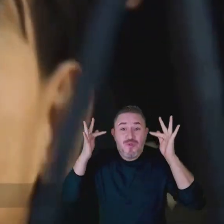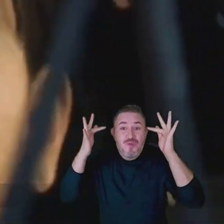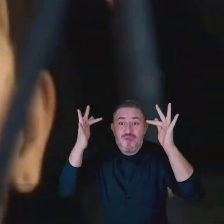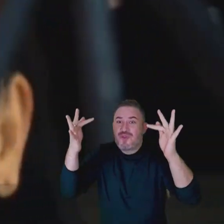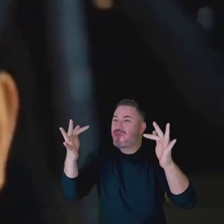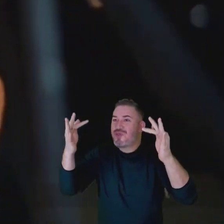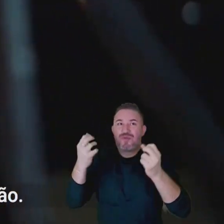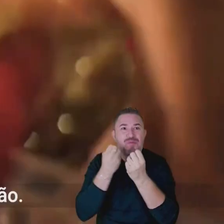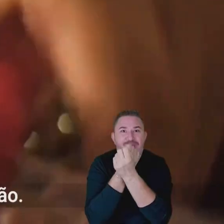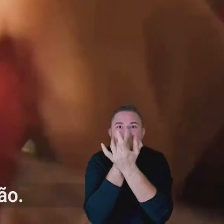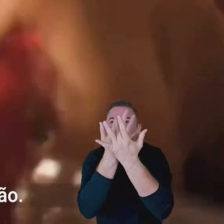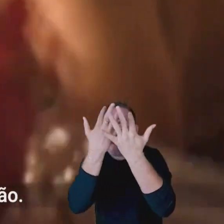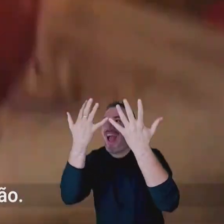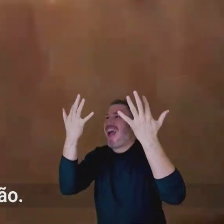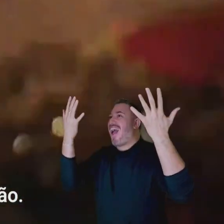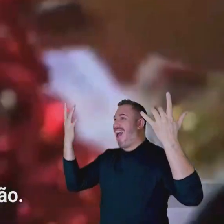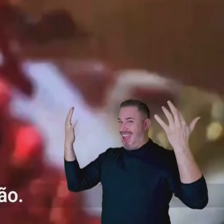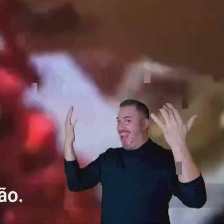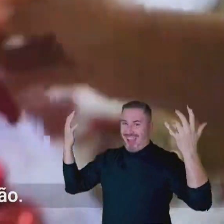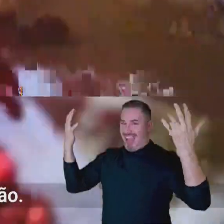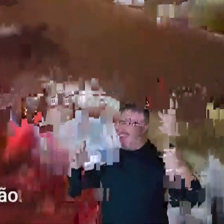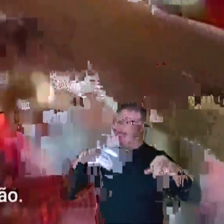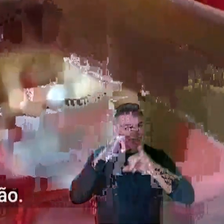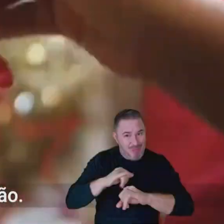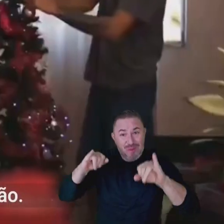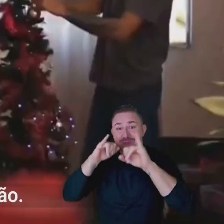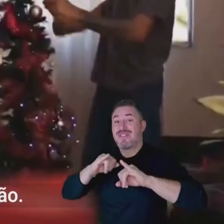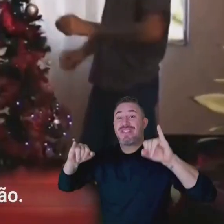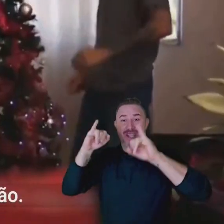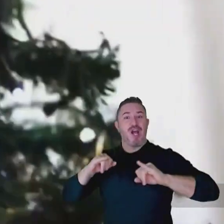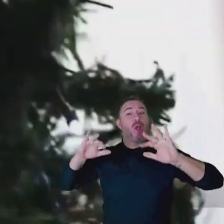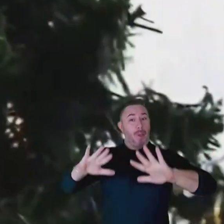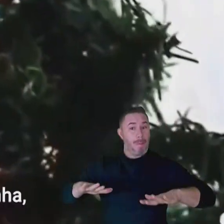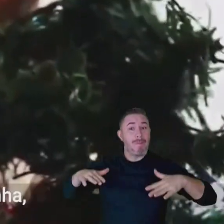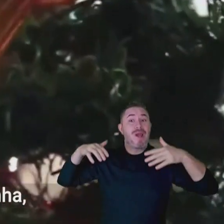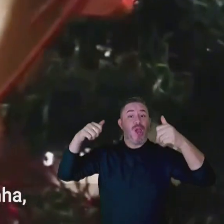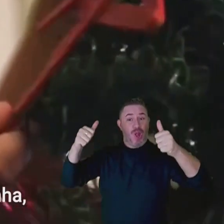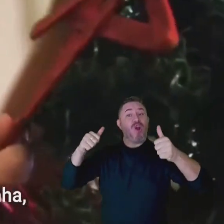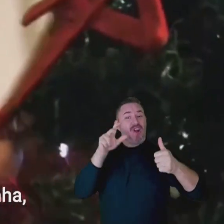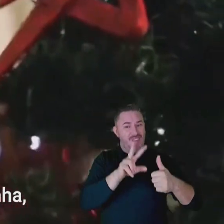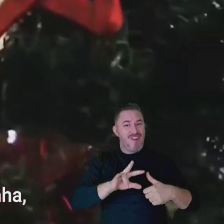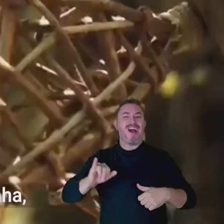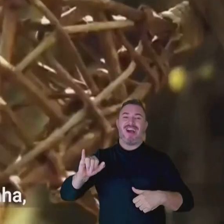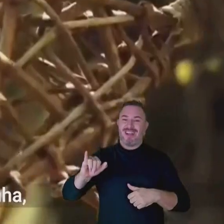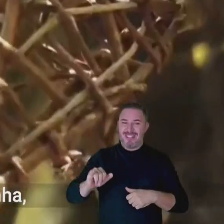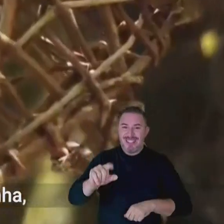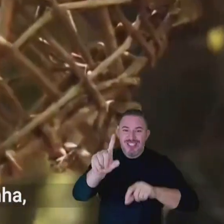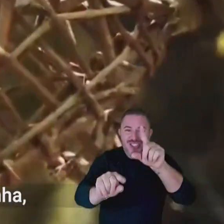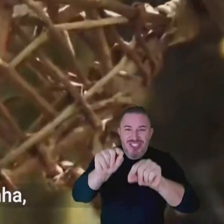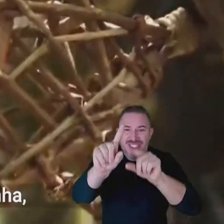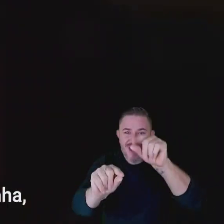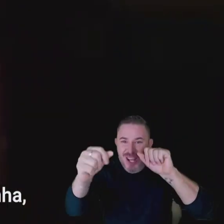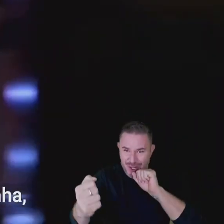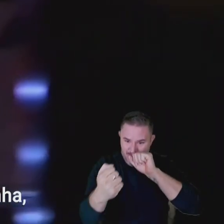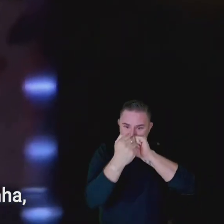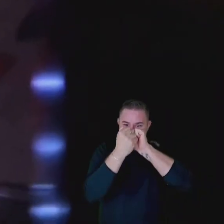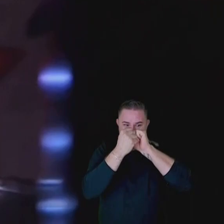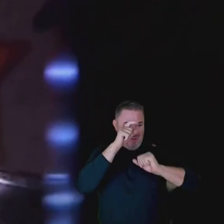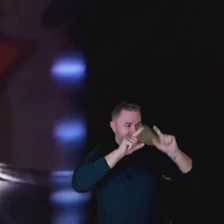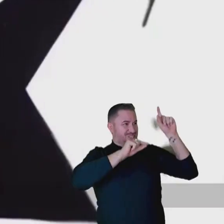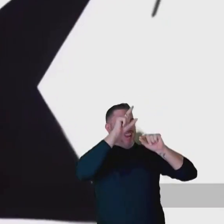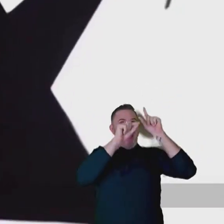tá brilhando E anunciando que dias melhores virão Pegue sua estrela e junte com a minha